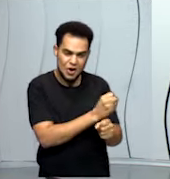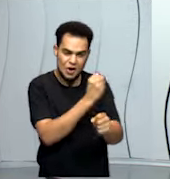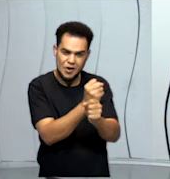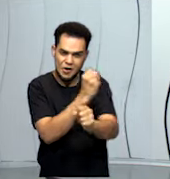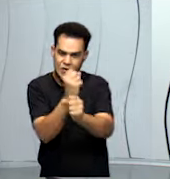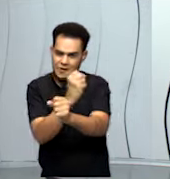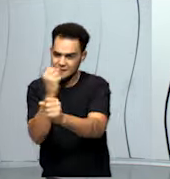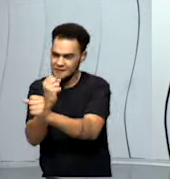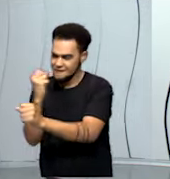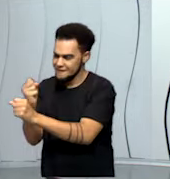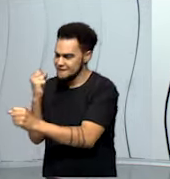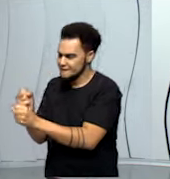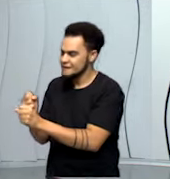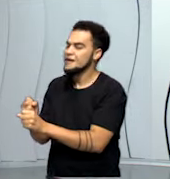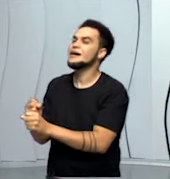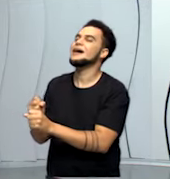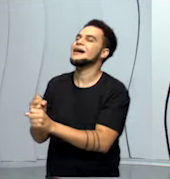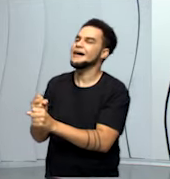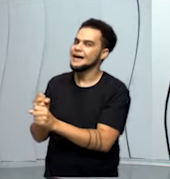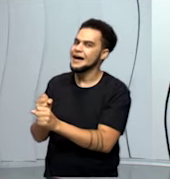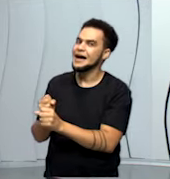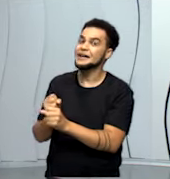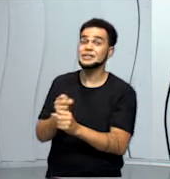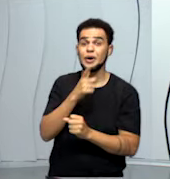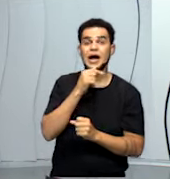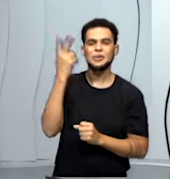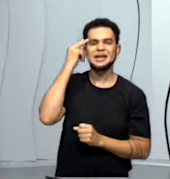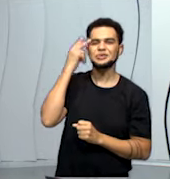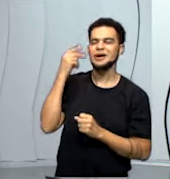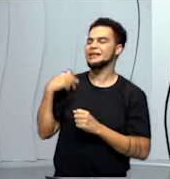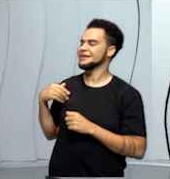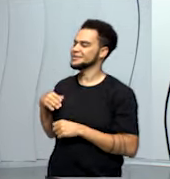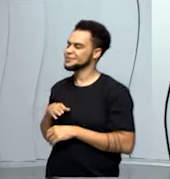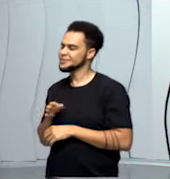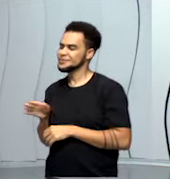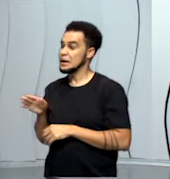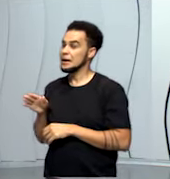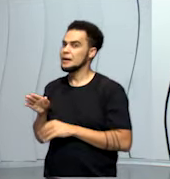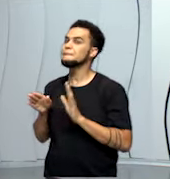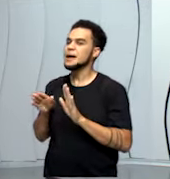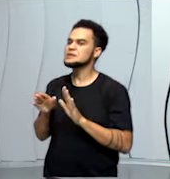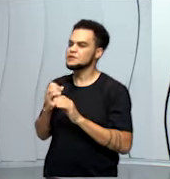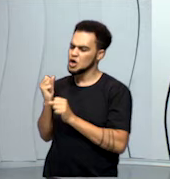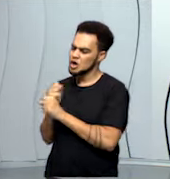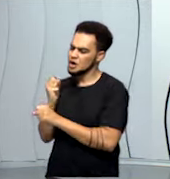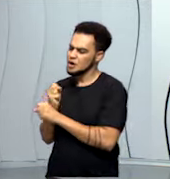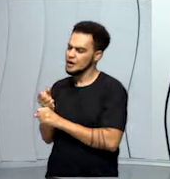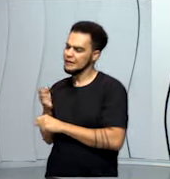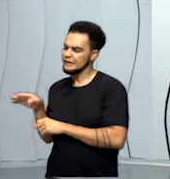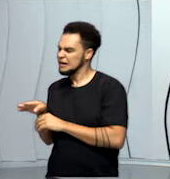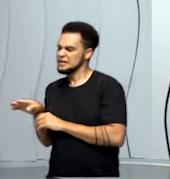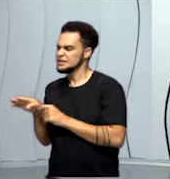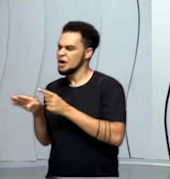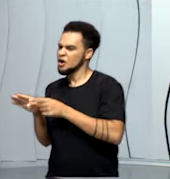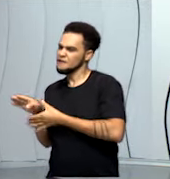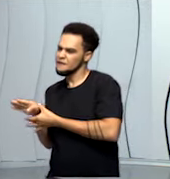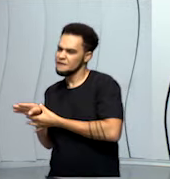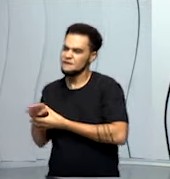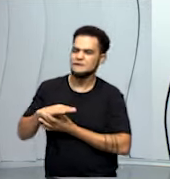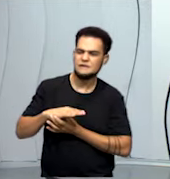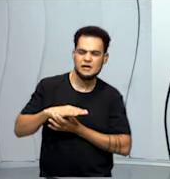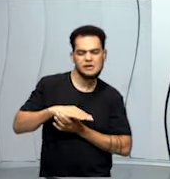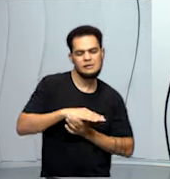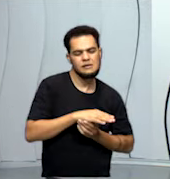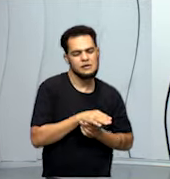quando nós desviamos o curso d'água para dentro das turbinas, quando nós represamos a